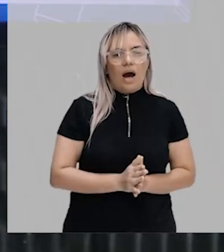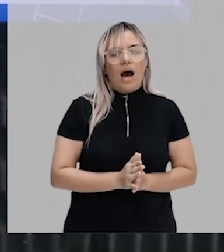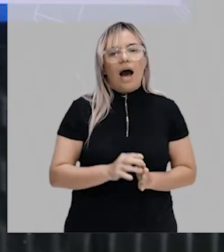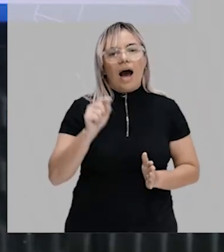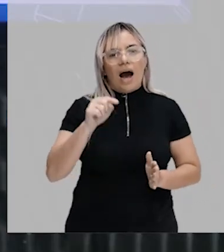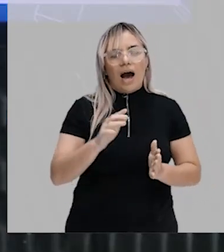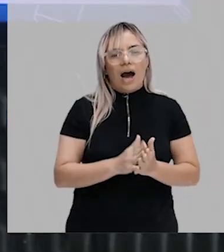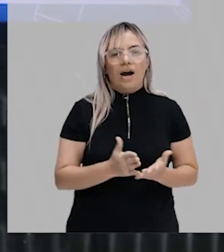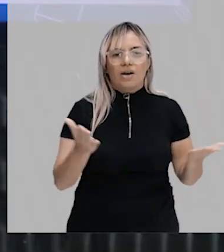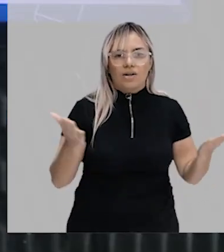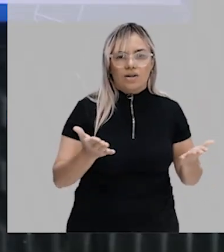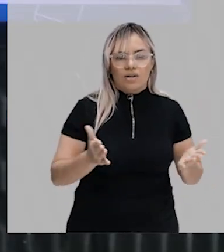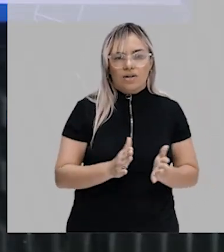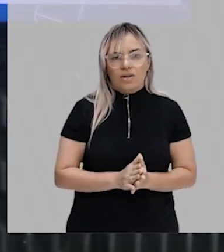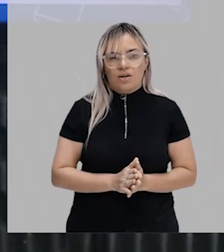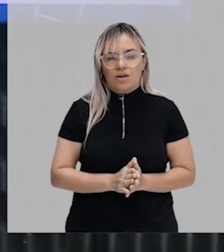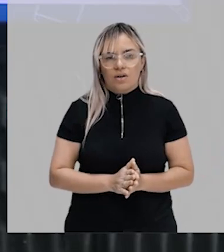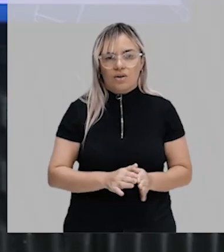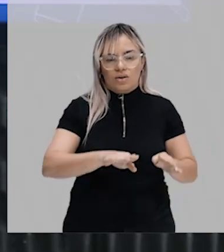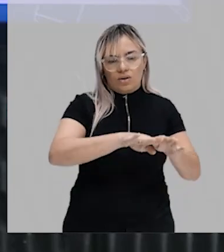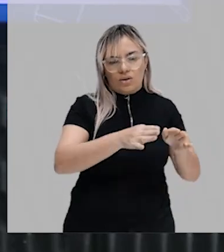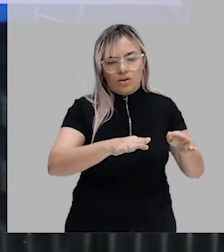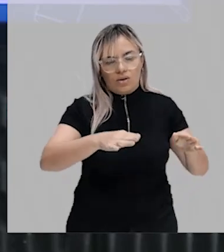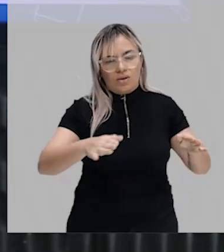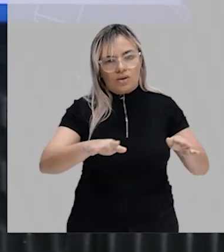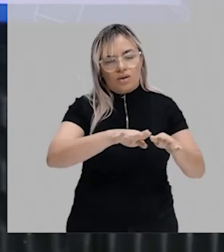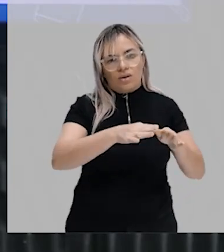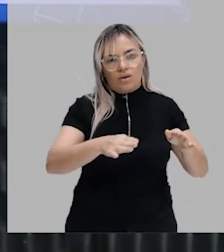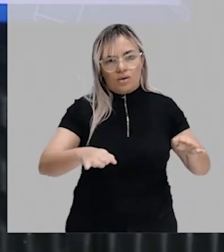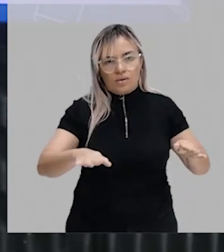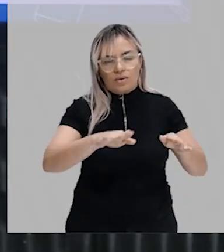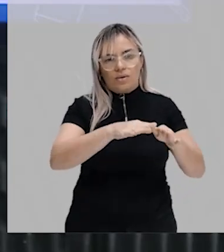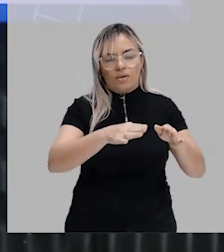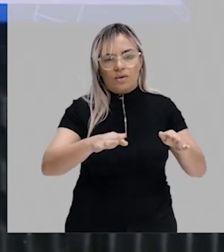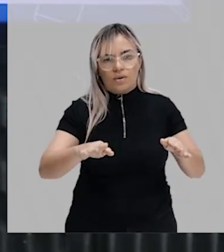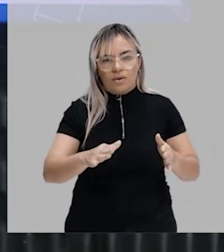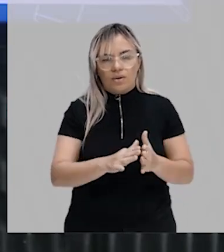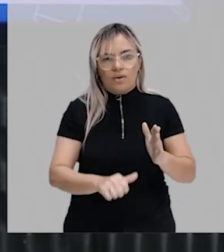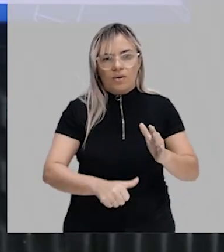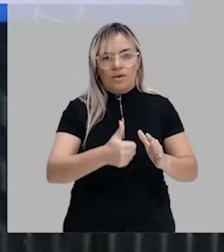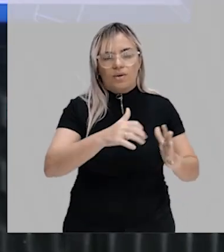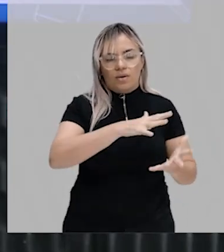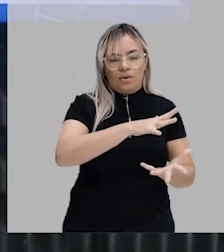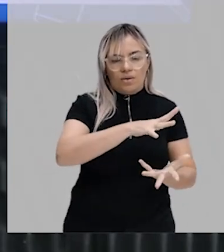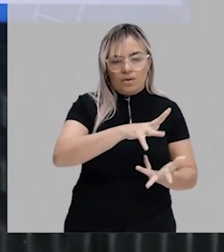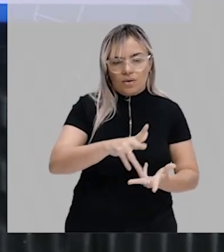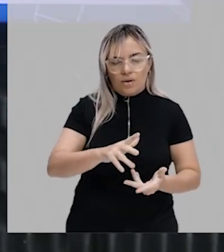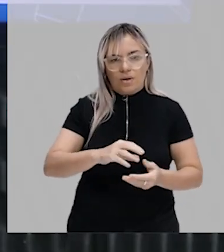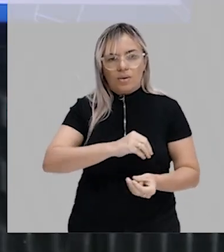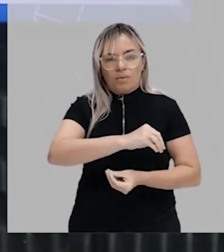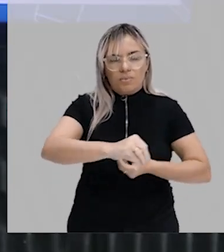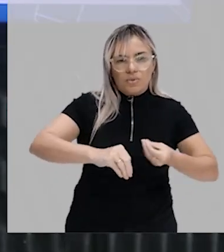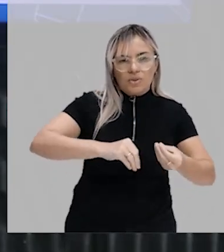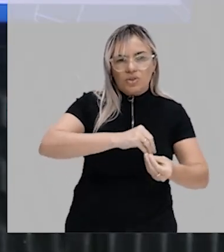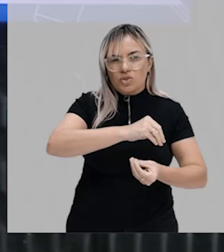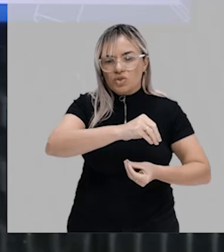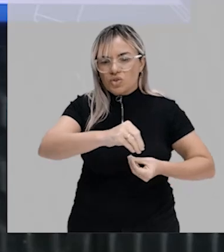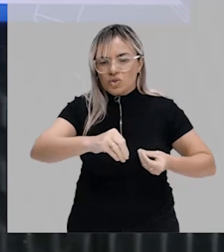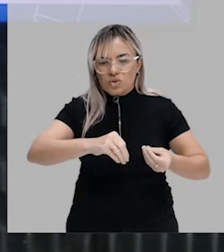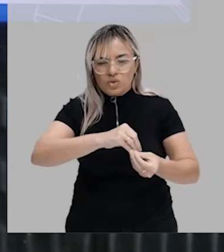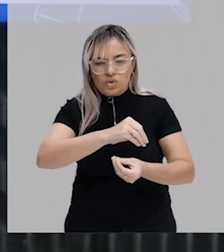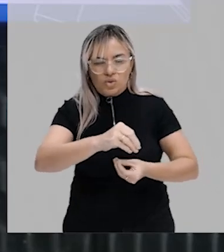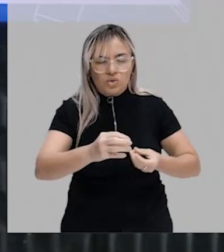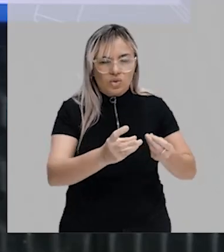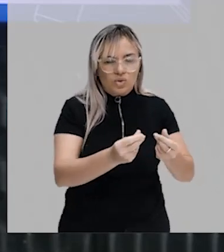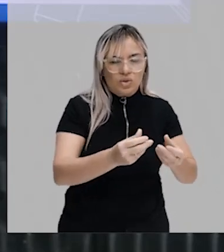os primeiros ambientes aquáticos lá da terra primitiva eram uma verdadeira sopa nutritiva, tinha muitos